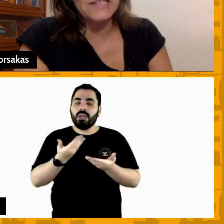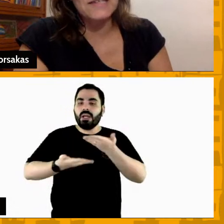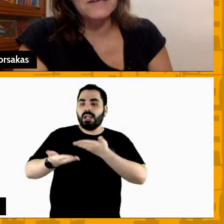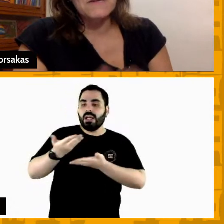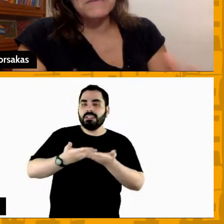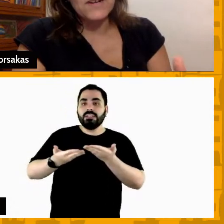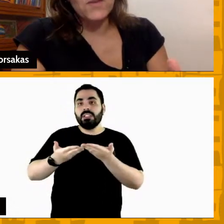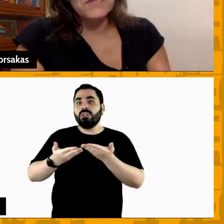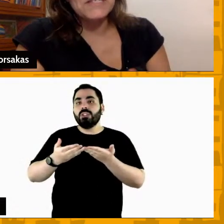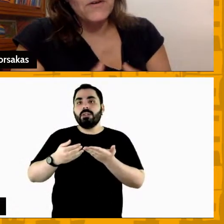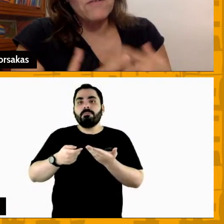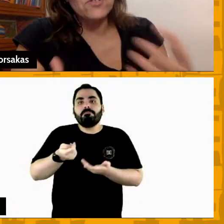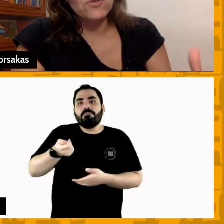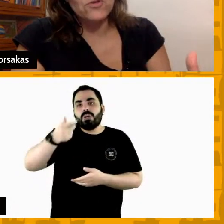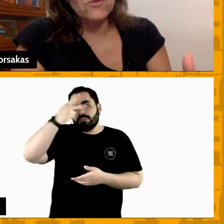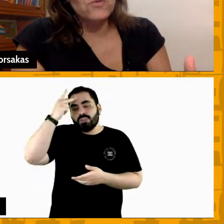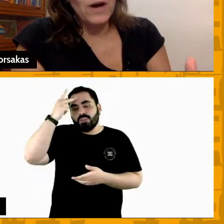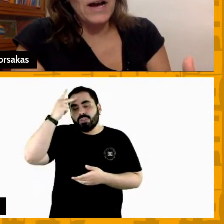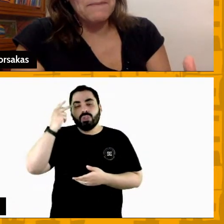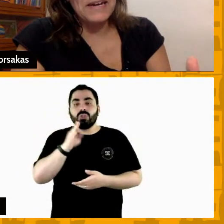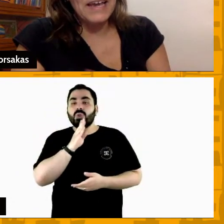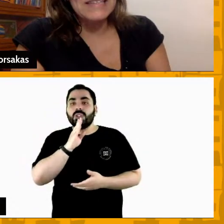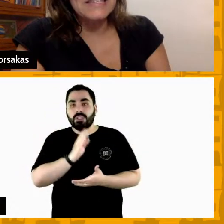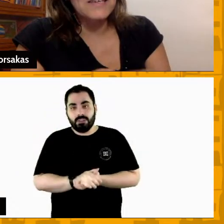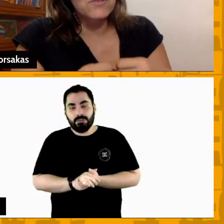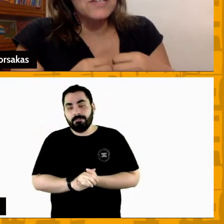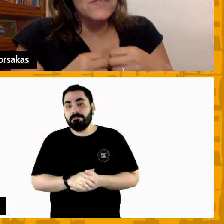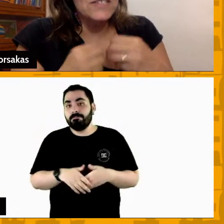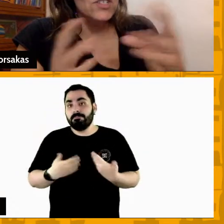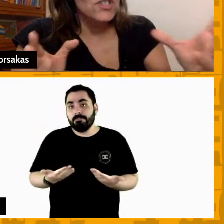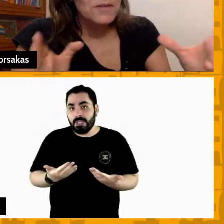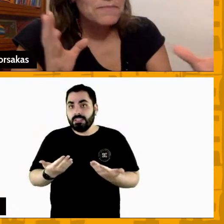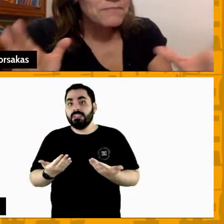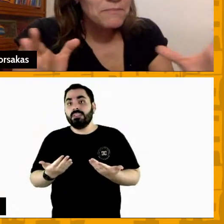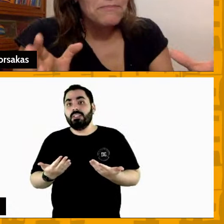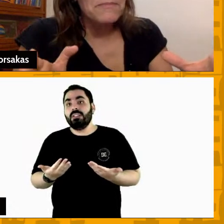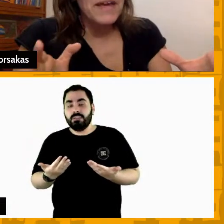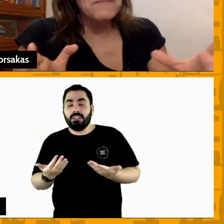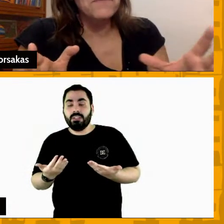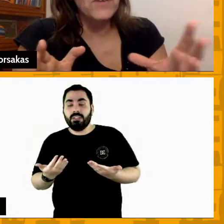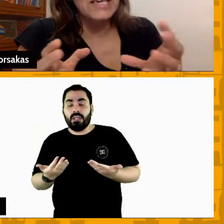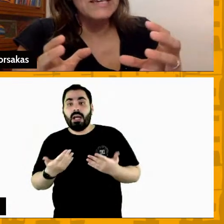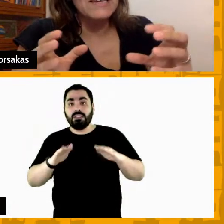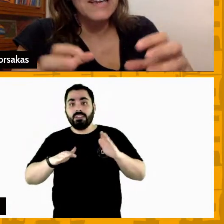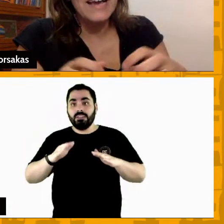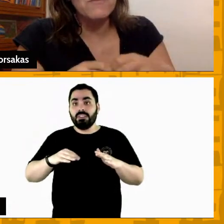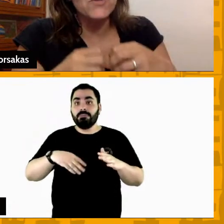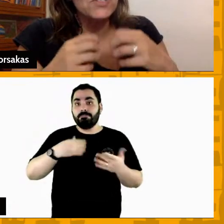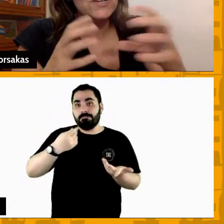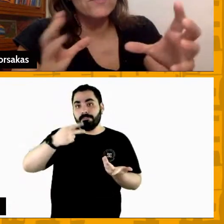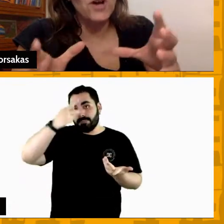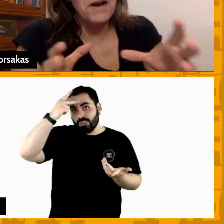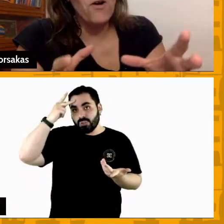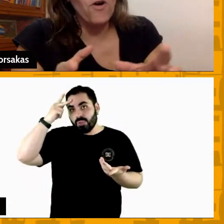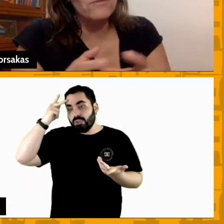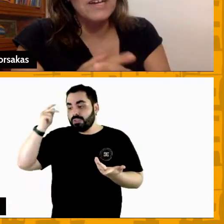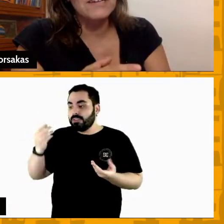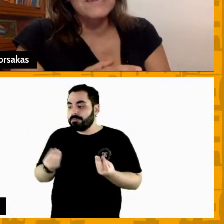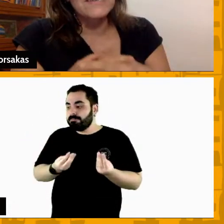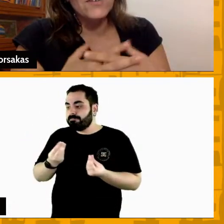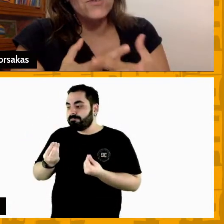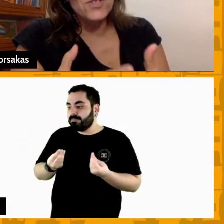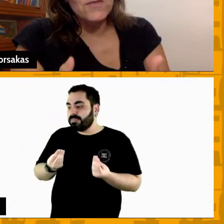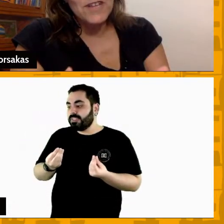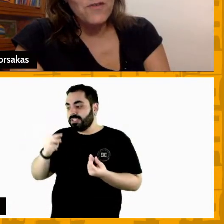pouco a gente conhece mas a competição é onde tudo aparece e muitas vezes a gente vê que a emoção toma